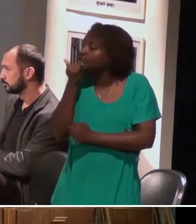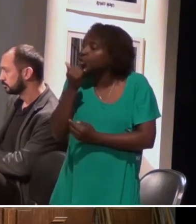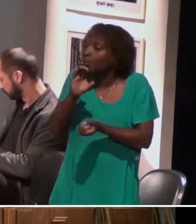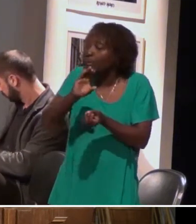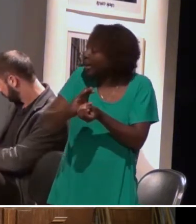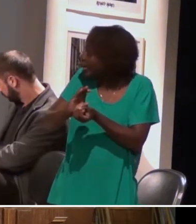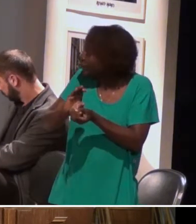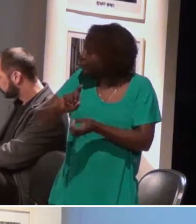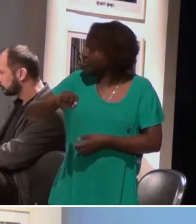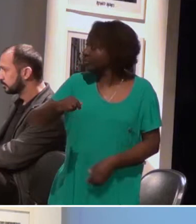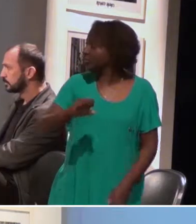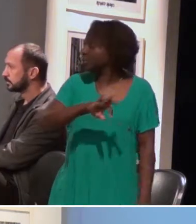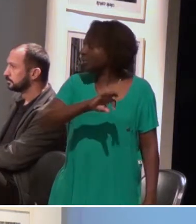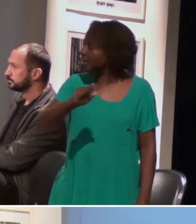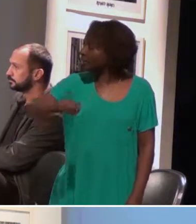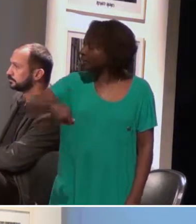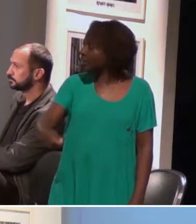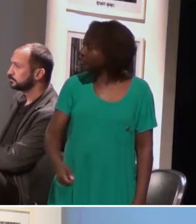CAIS no DF, vou fazer para vocês.